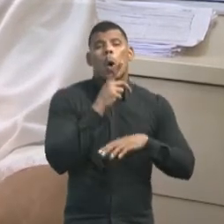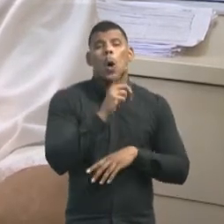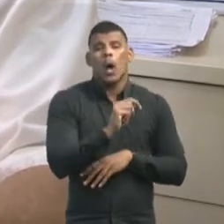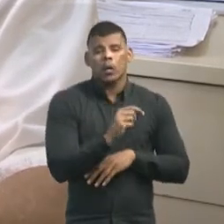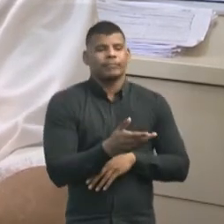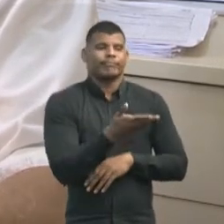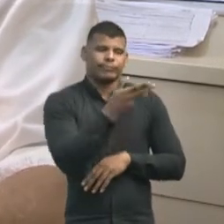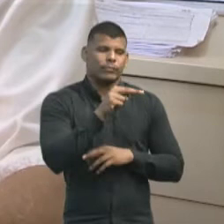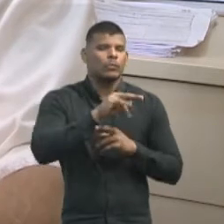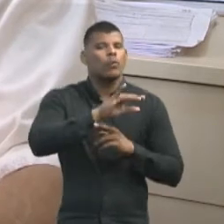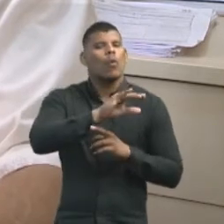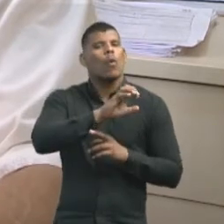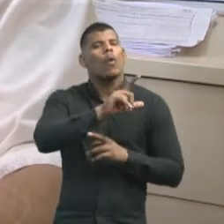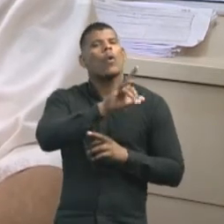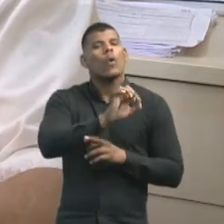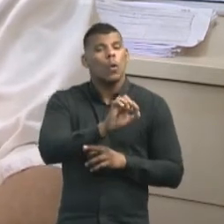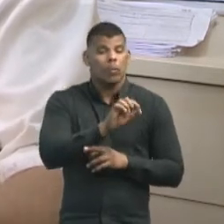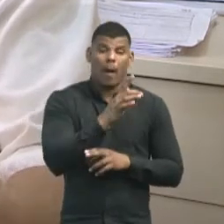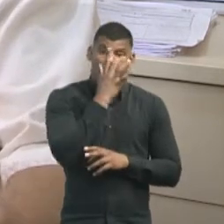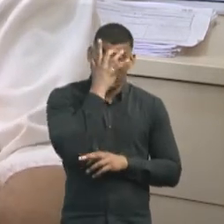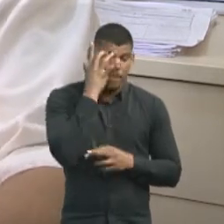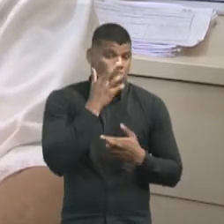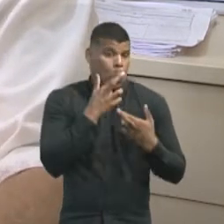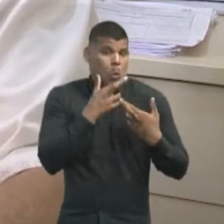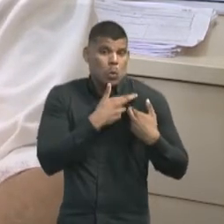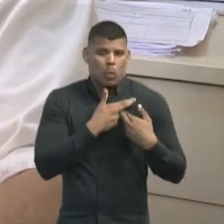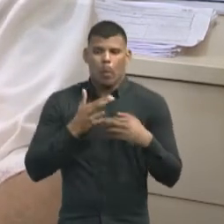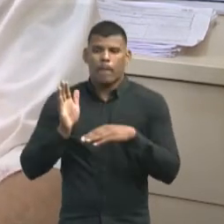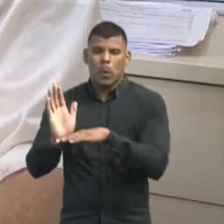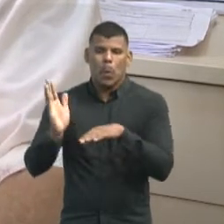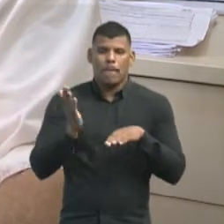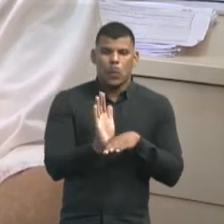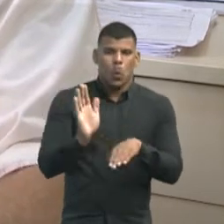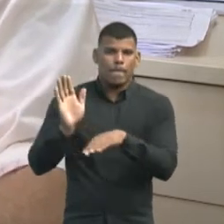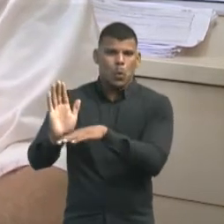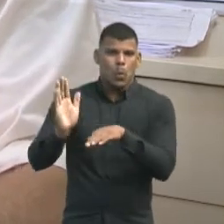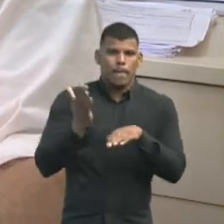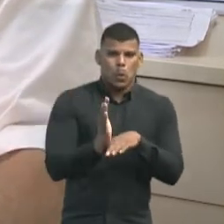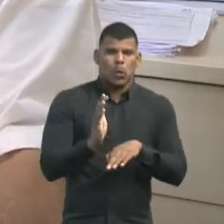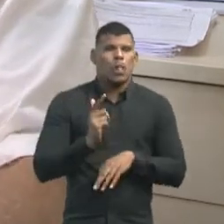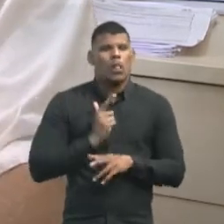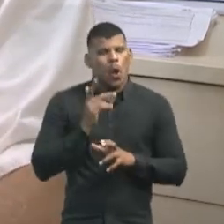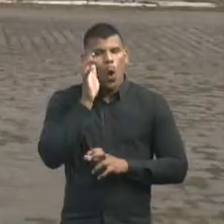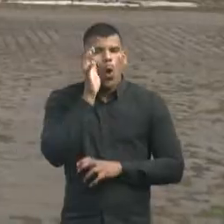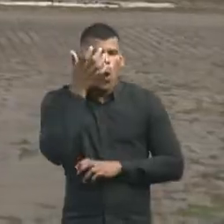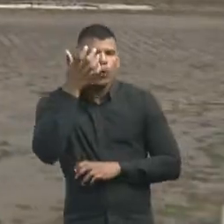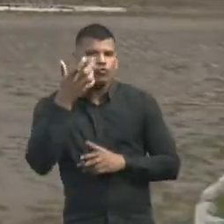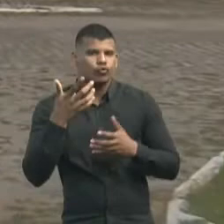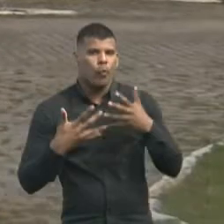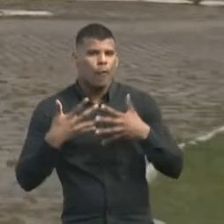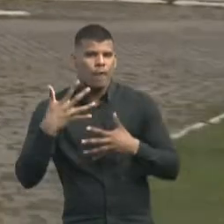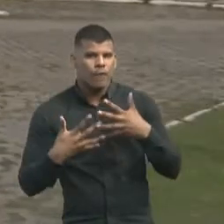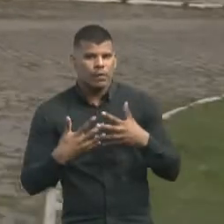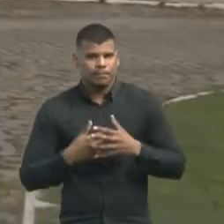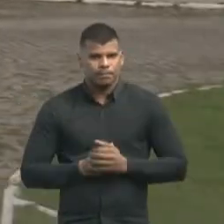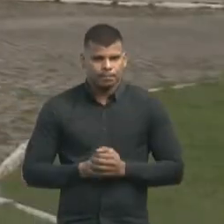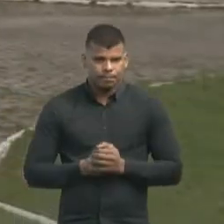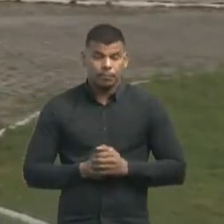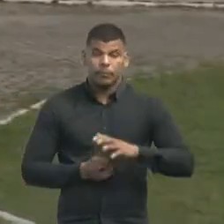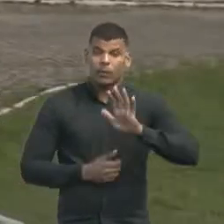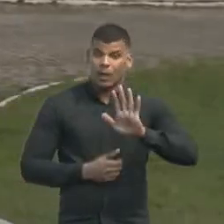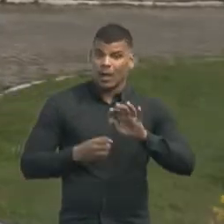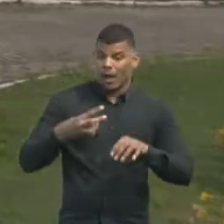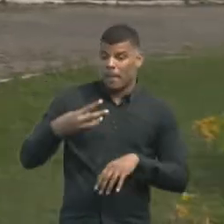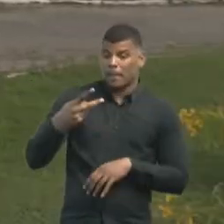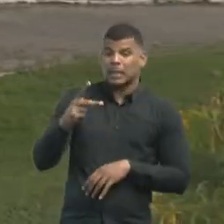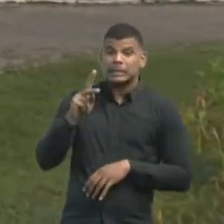capacitados, né? Para ajudá-los a entender como é que deve resolver seus conflitos. O Ministério Público do